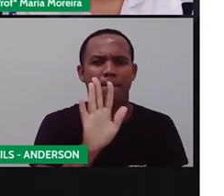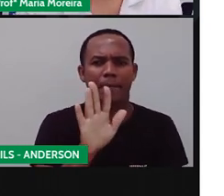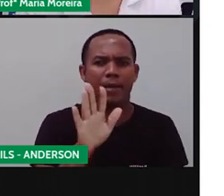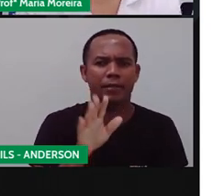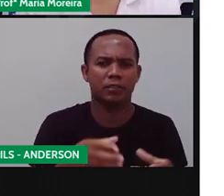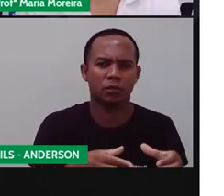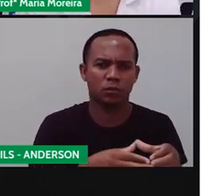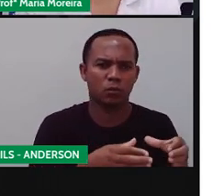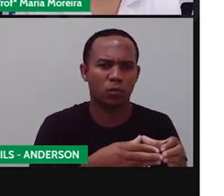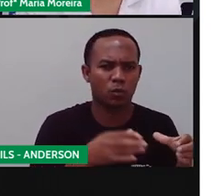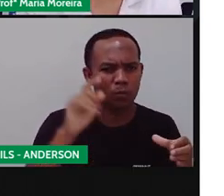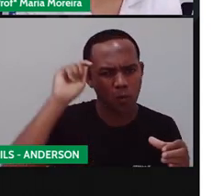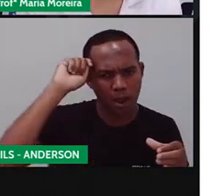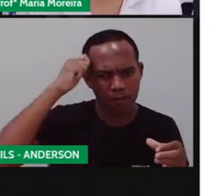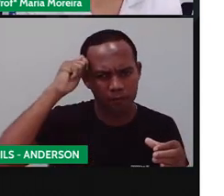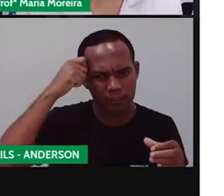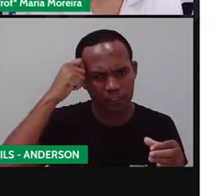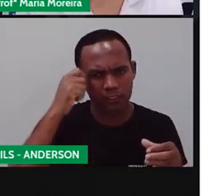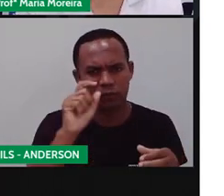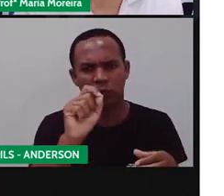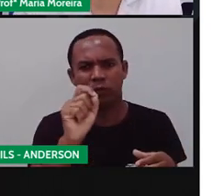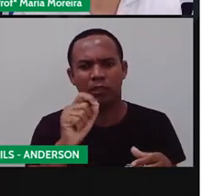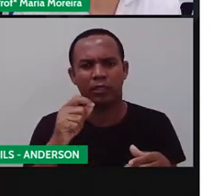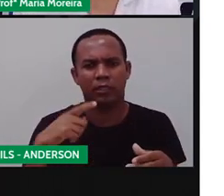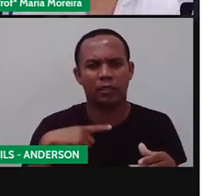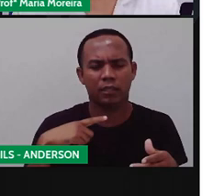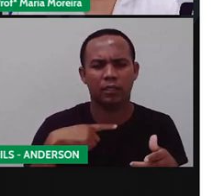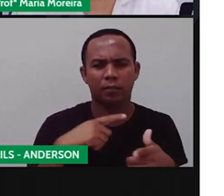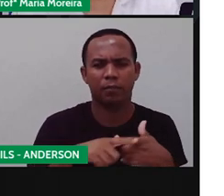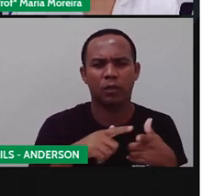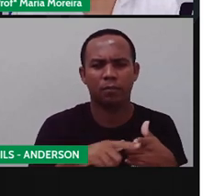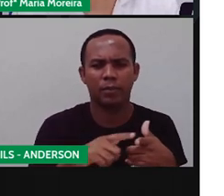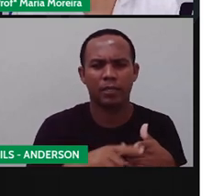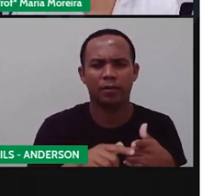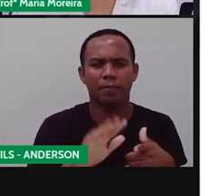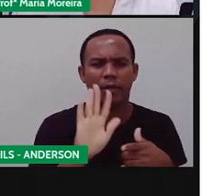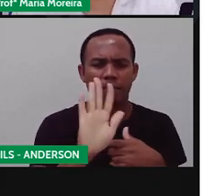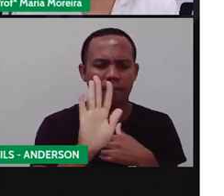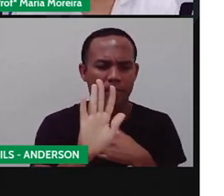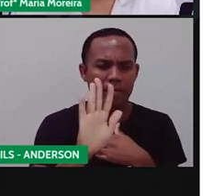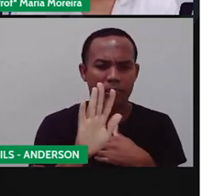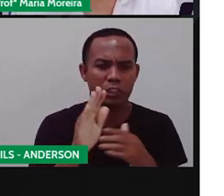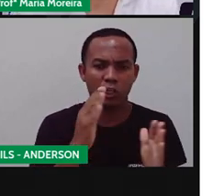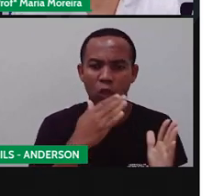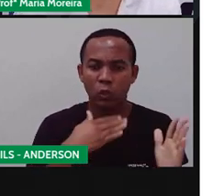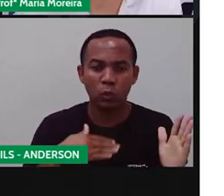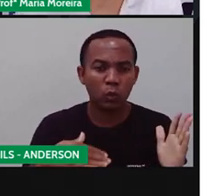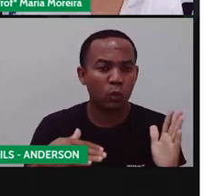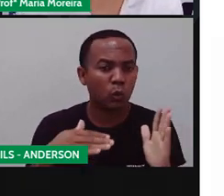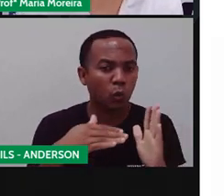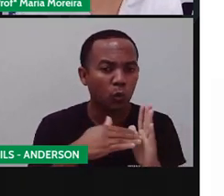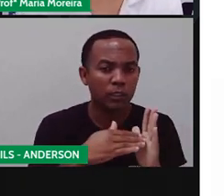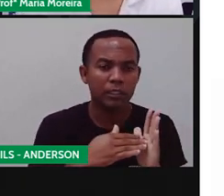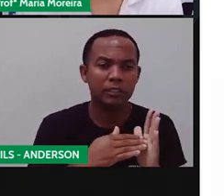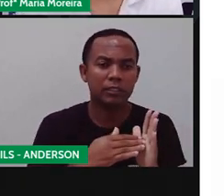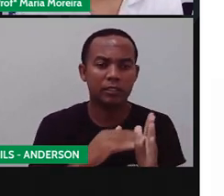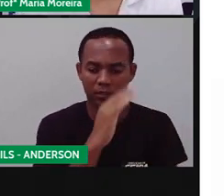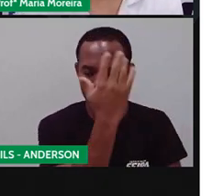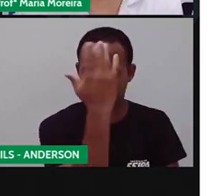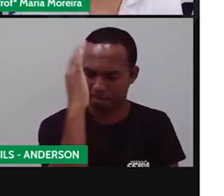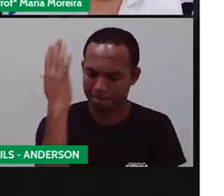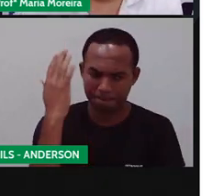aqui, tem sim um problema, né? Nem todas as plantas que eles utilizavam, eles encontraram aqui.